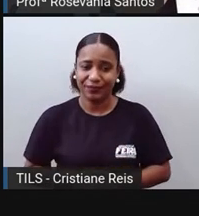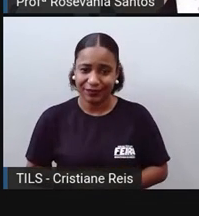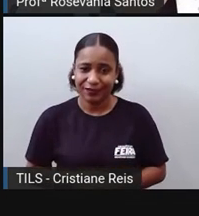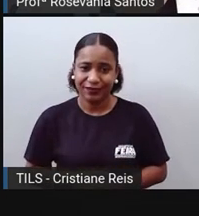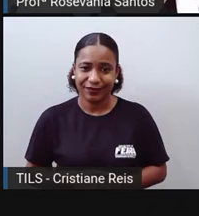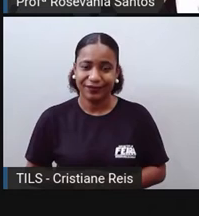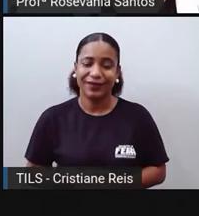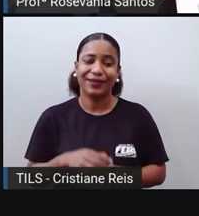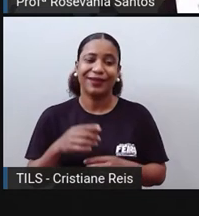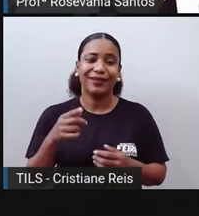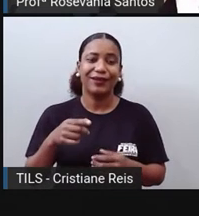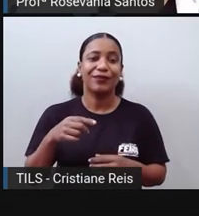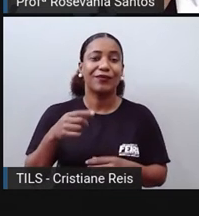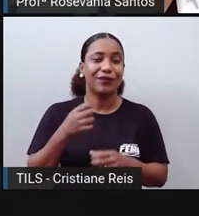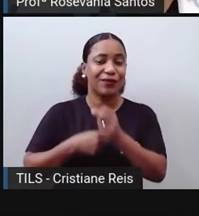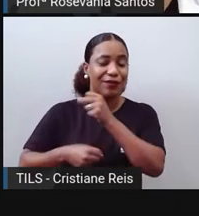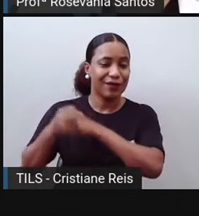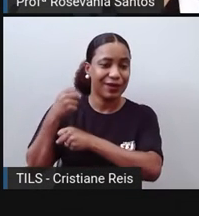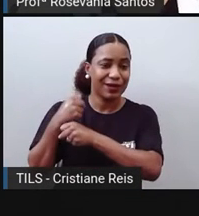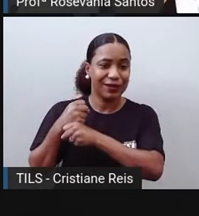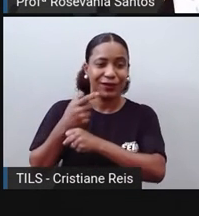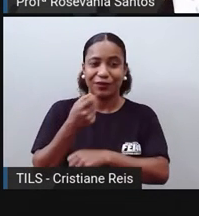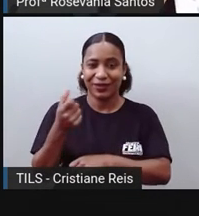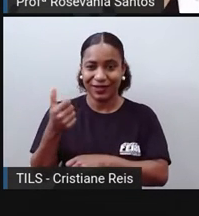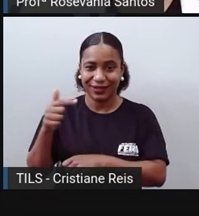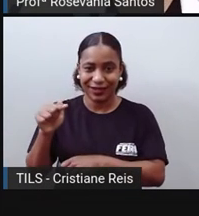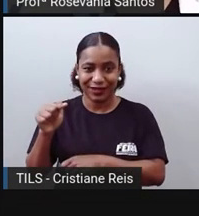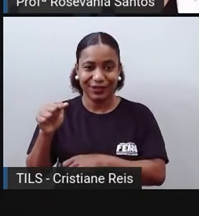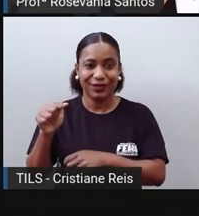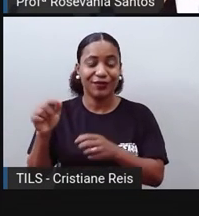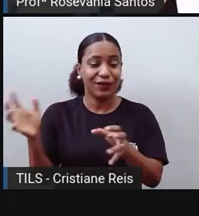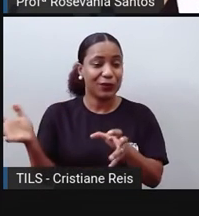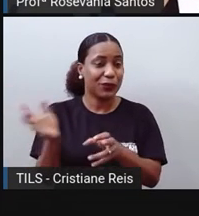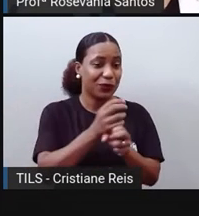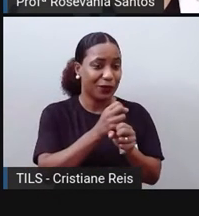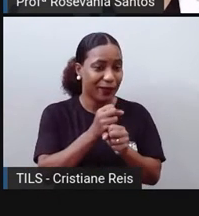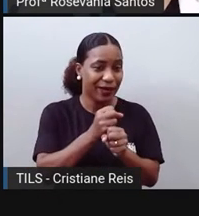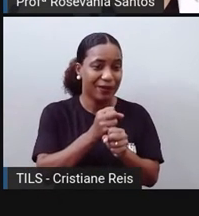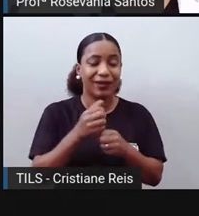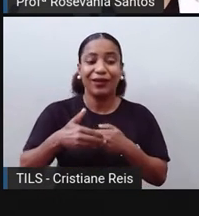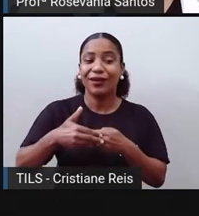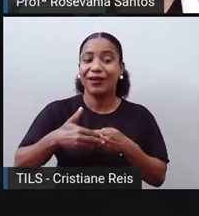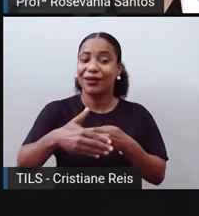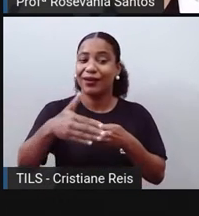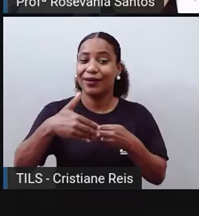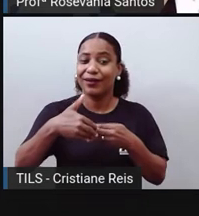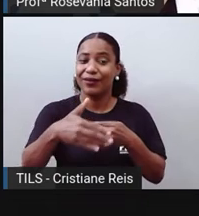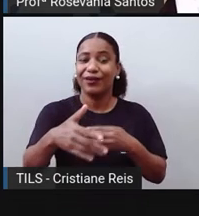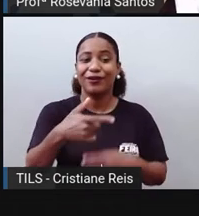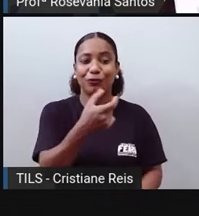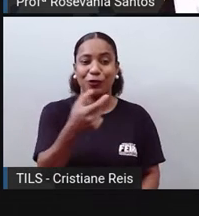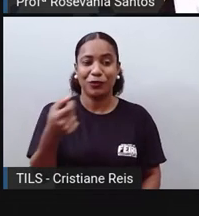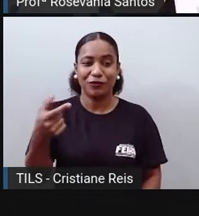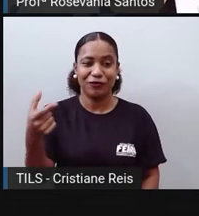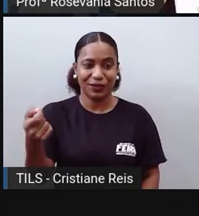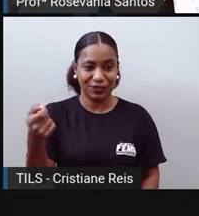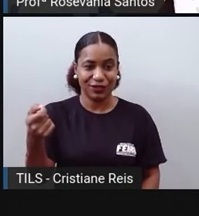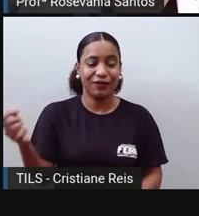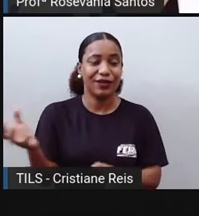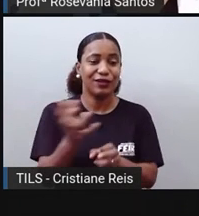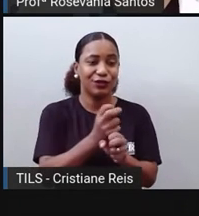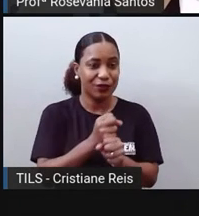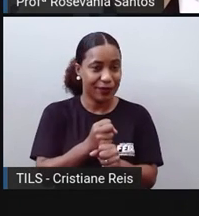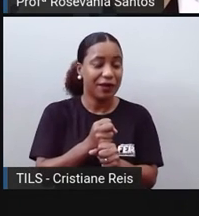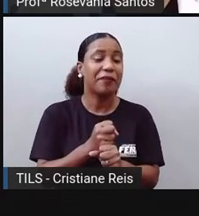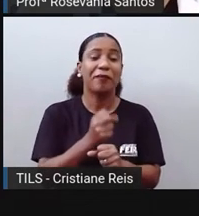em 2017, está mais próximo ainda agora em 2020, e acredita-se que quando fechar esses dados, a Índia